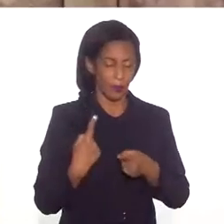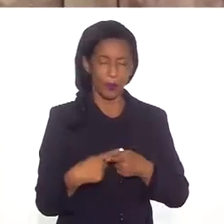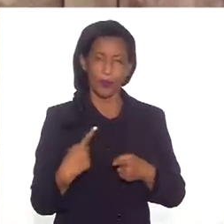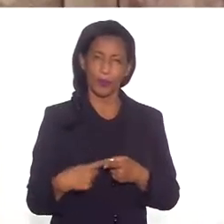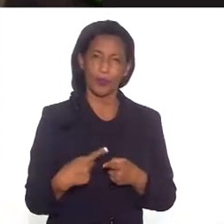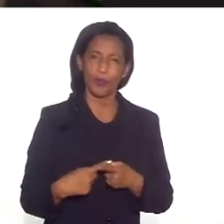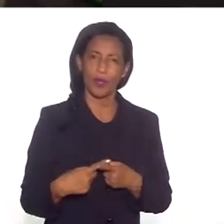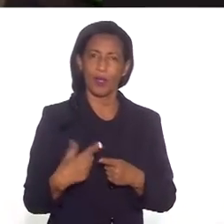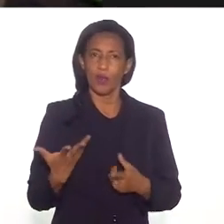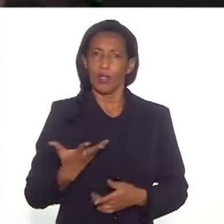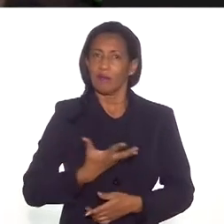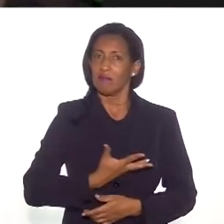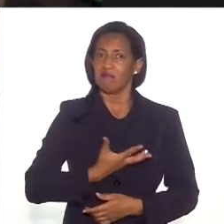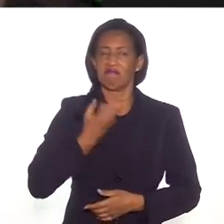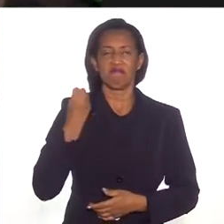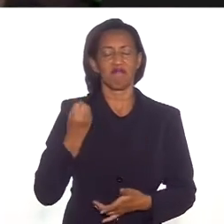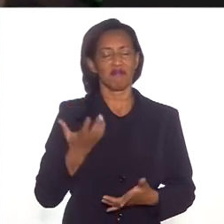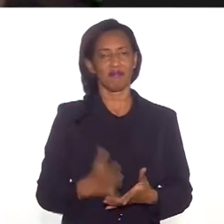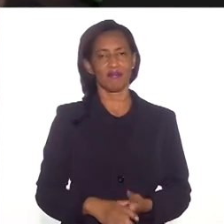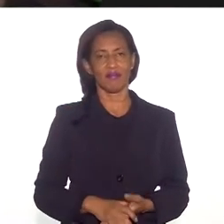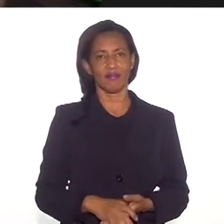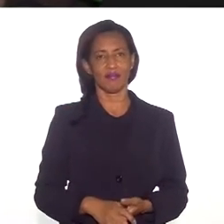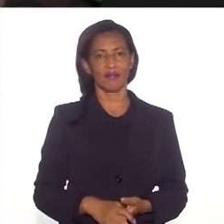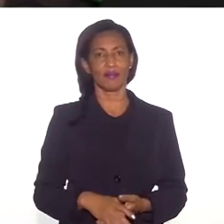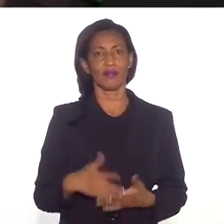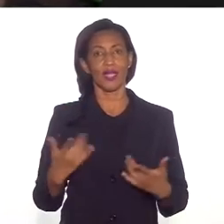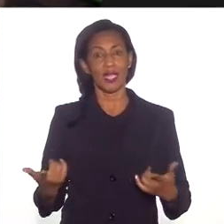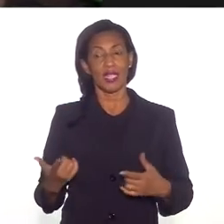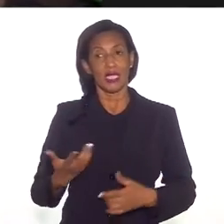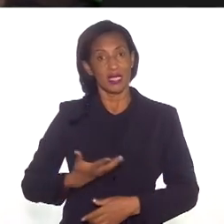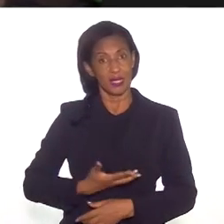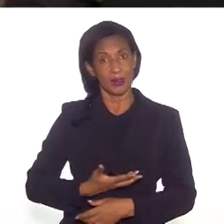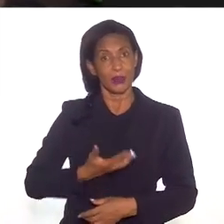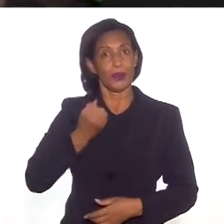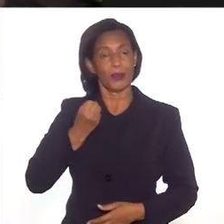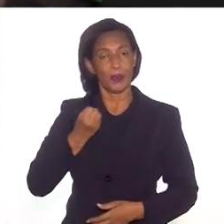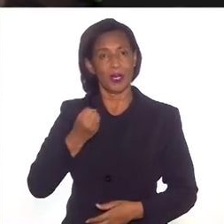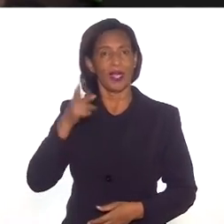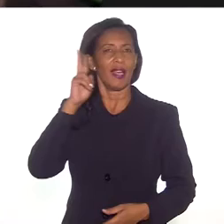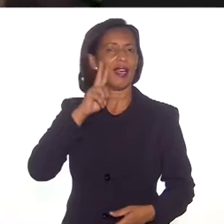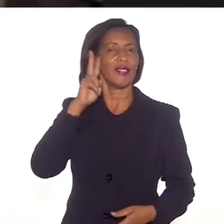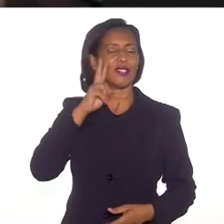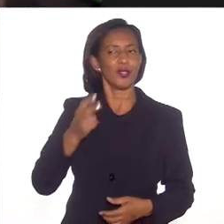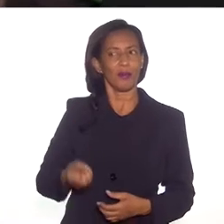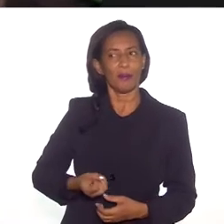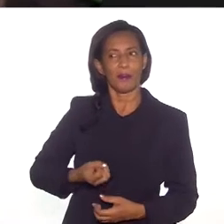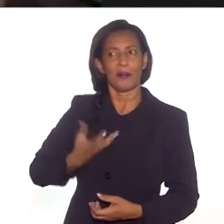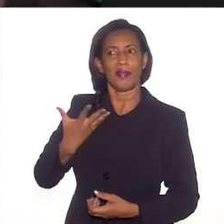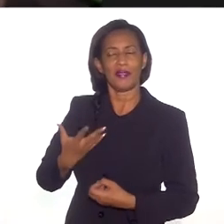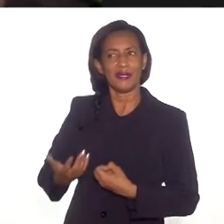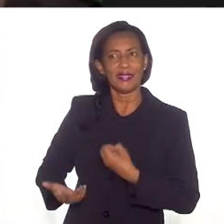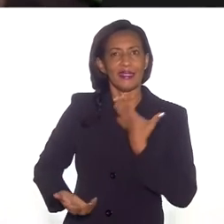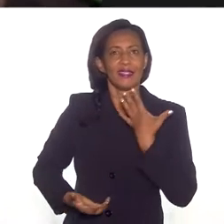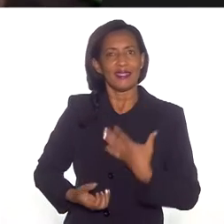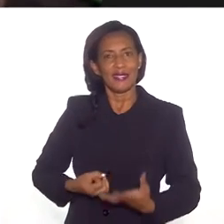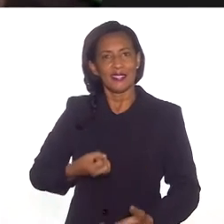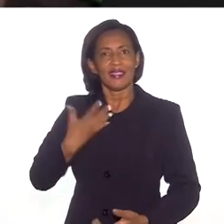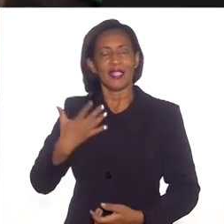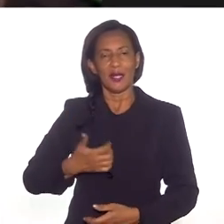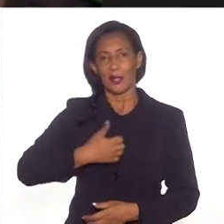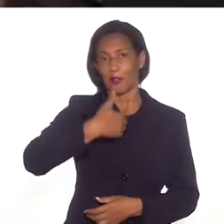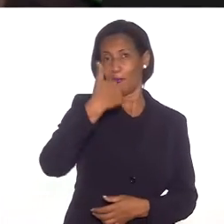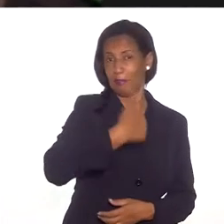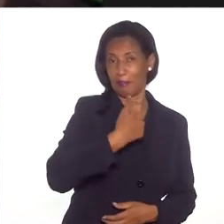Porque foi tudo um espanto. E, nesse espanto, as histórias foram chegando.